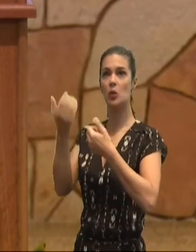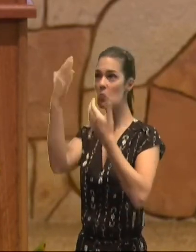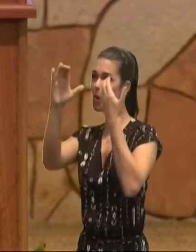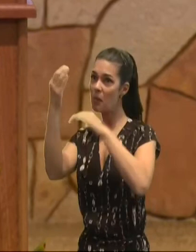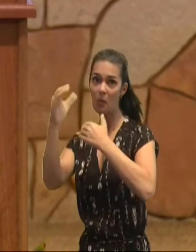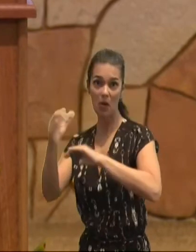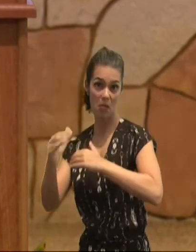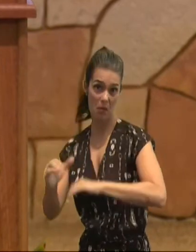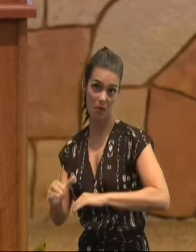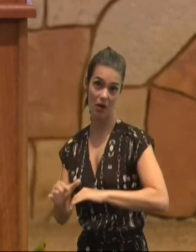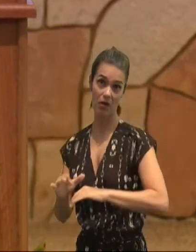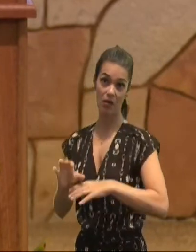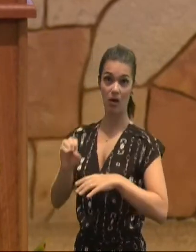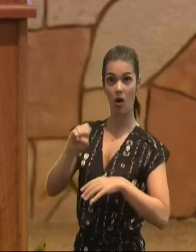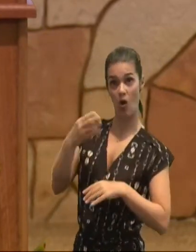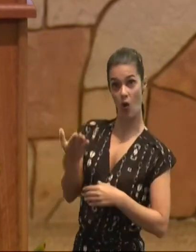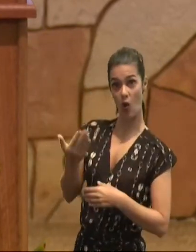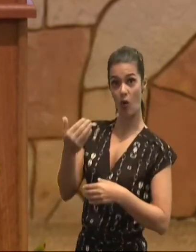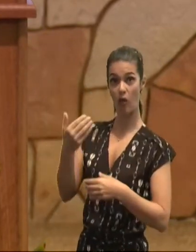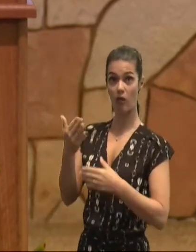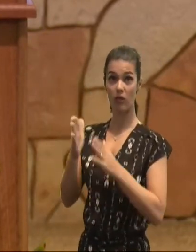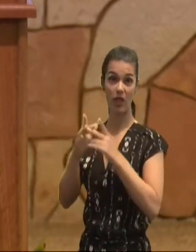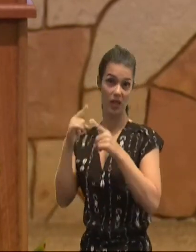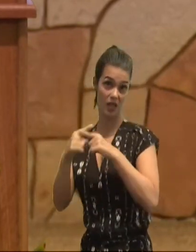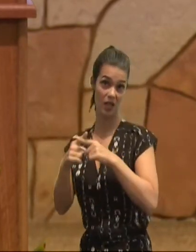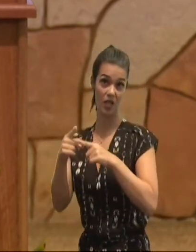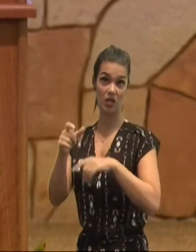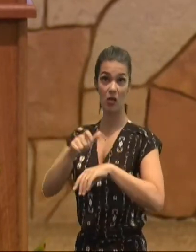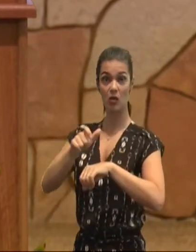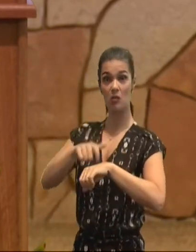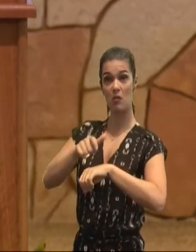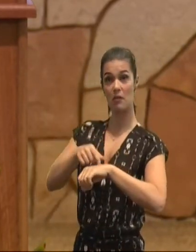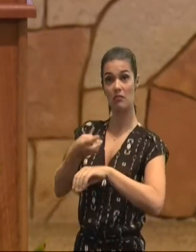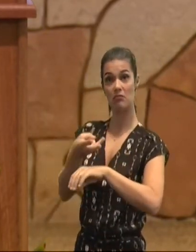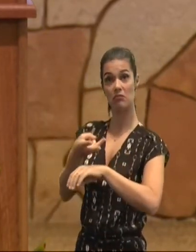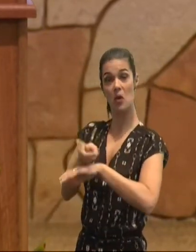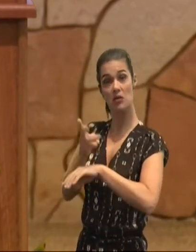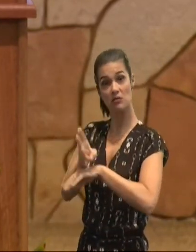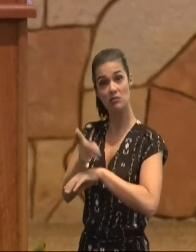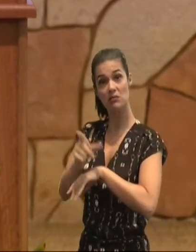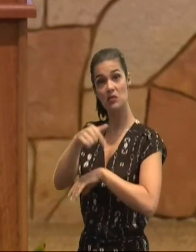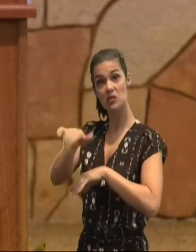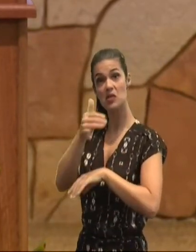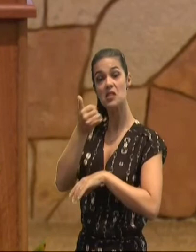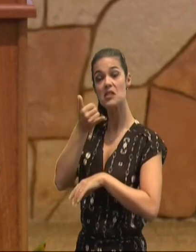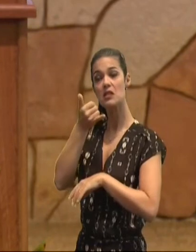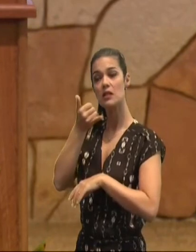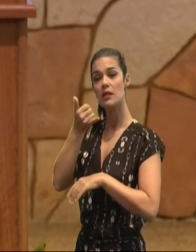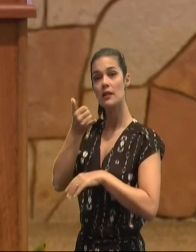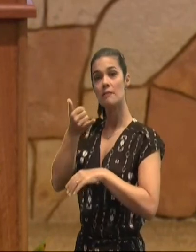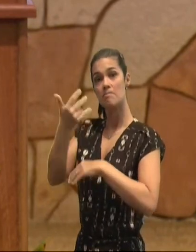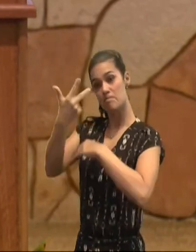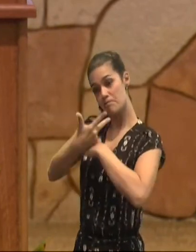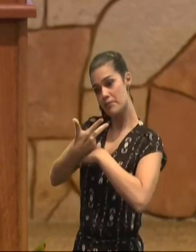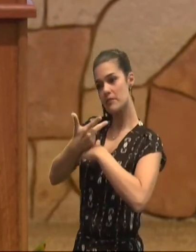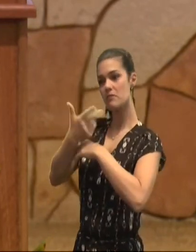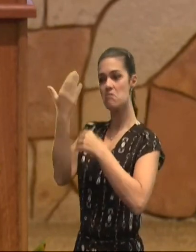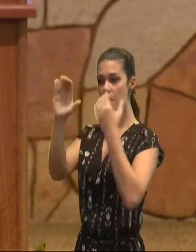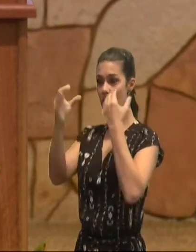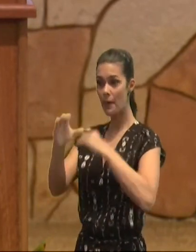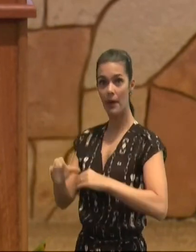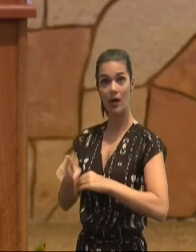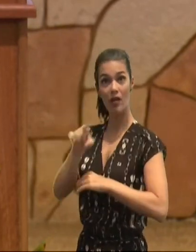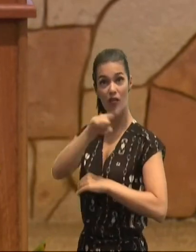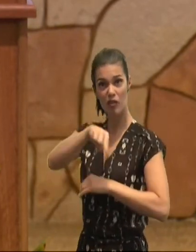seja no seio da igreja, quando você liga, para alguém, você está encorajando, ou você está desmotivando,